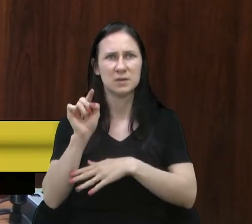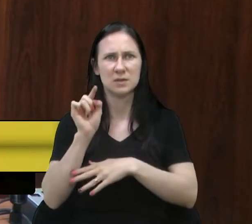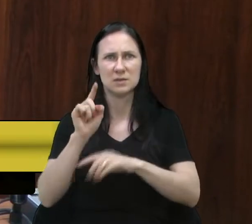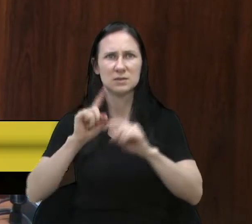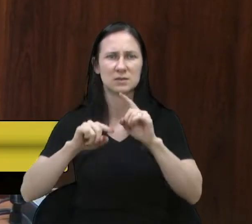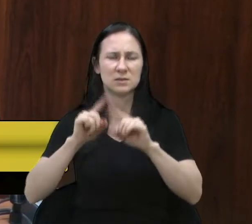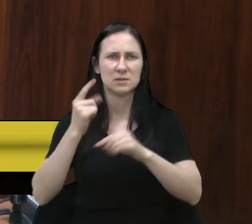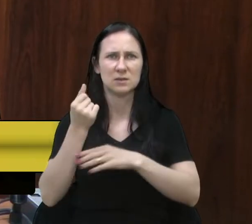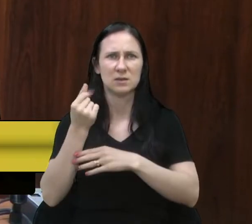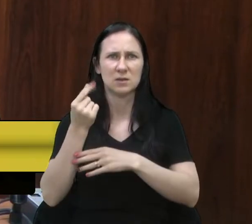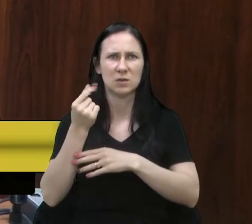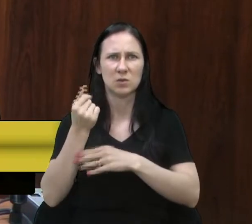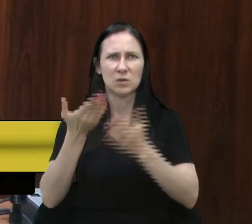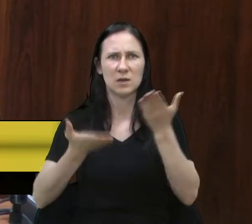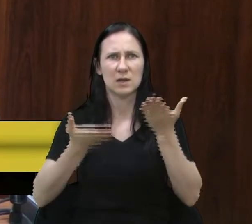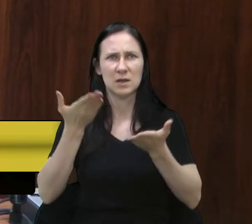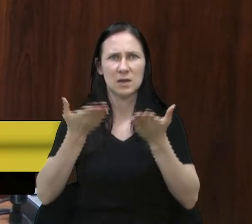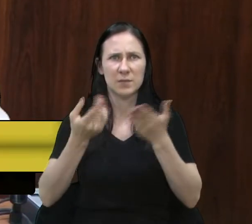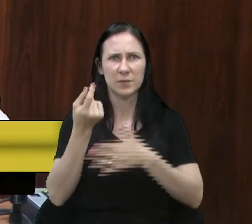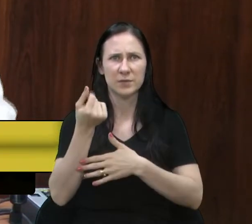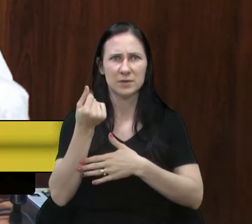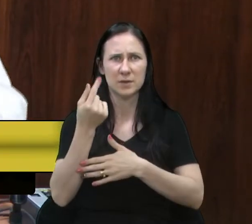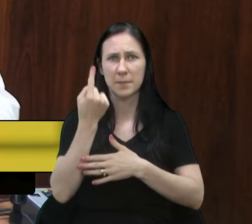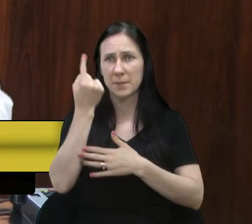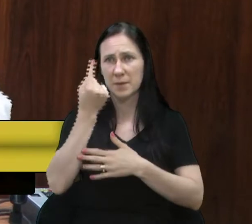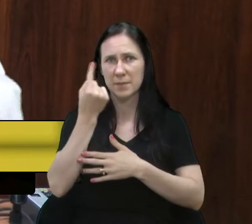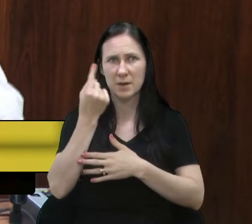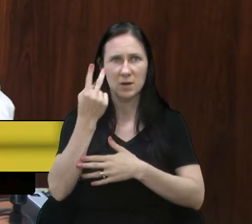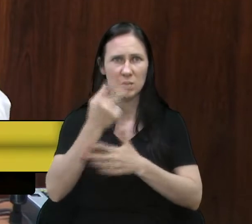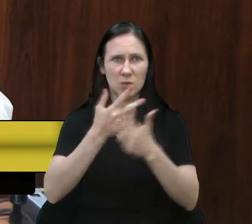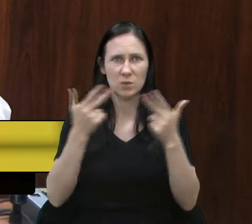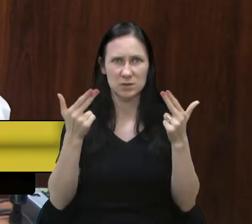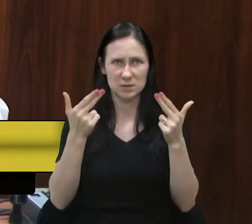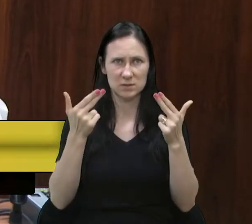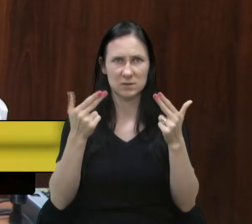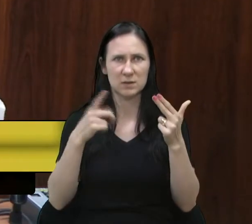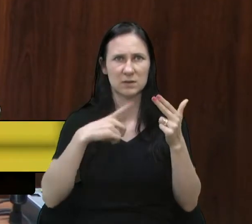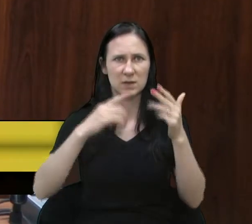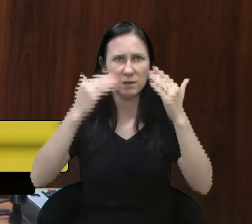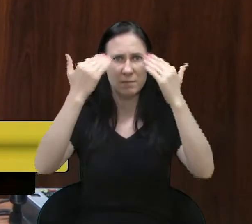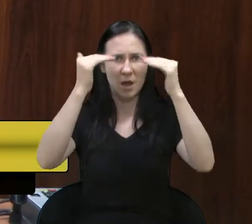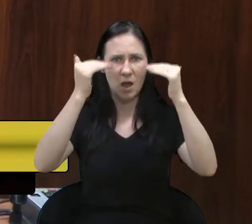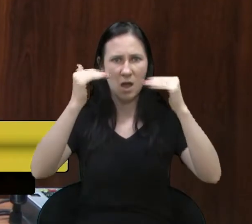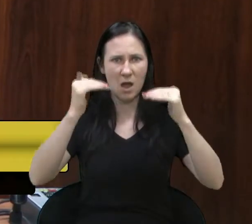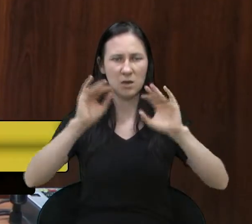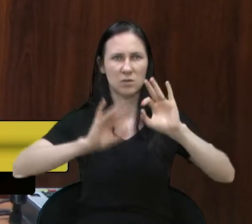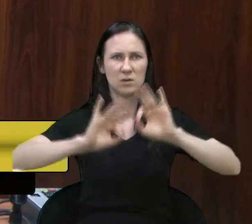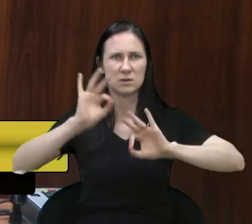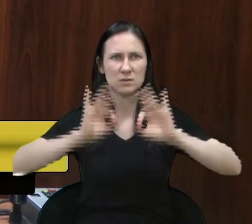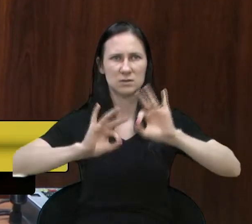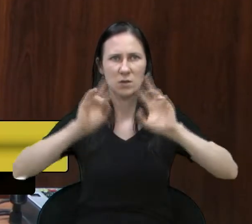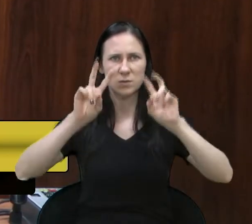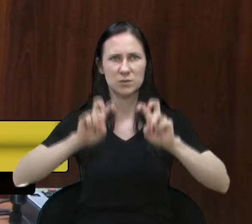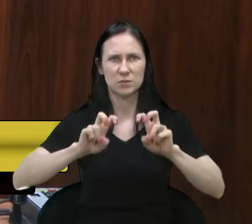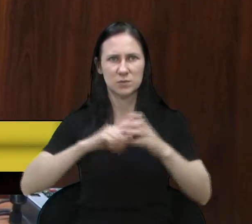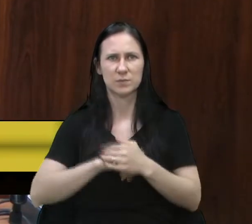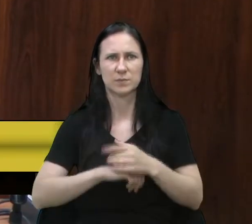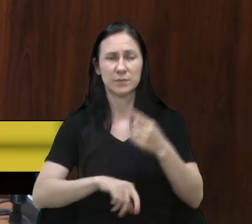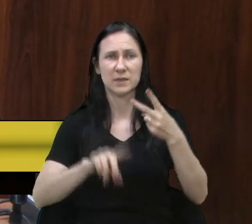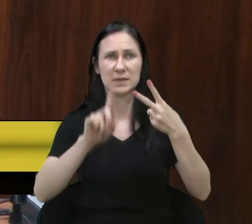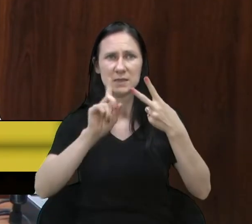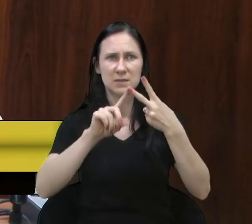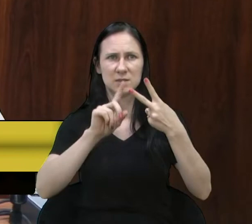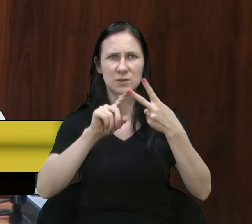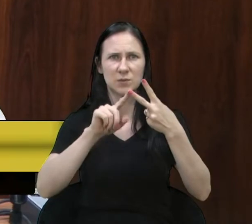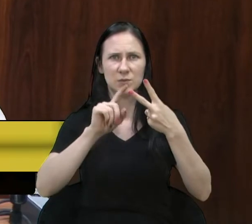destinados ao equilíbrio financeiro. A primeira questão é essa, para a gente ir tirando as camadas dessa cebola. Segundo, é pensar